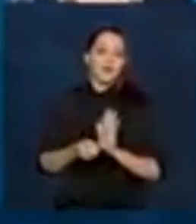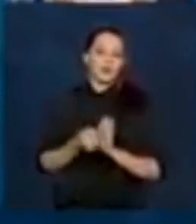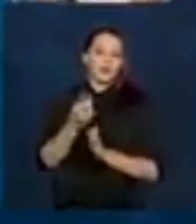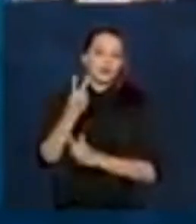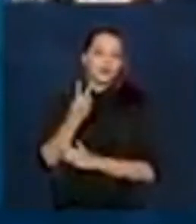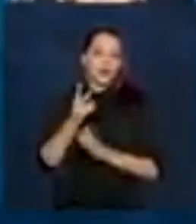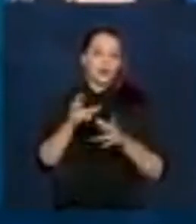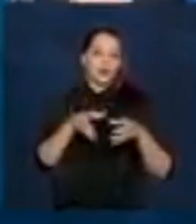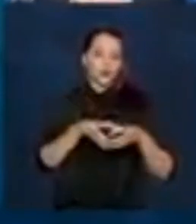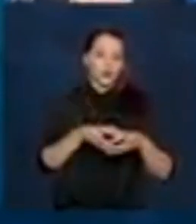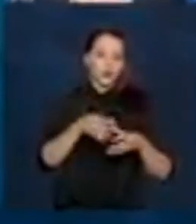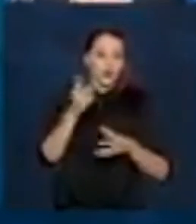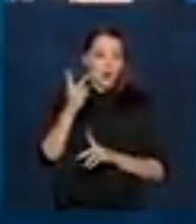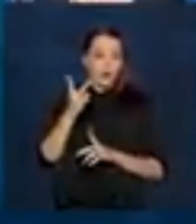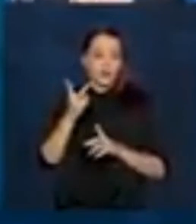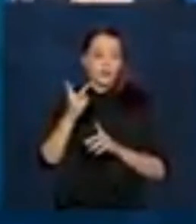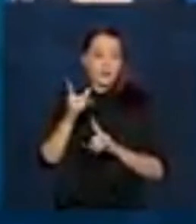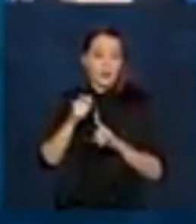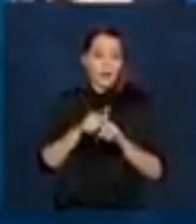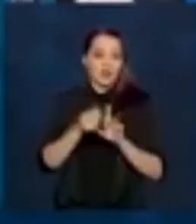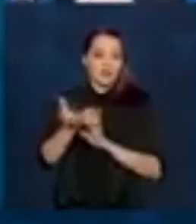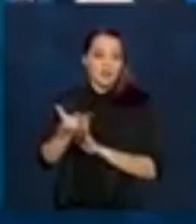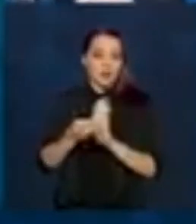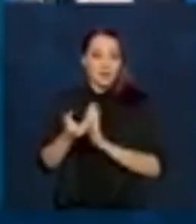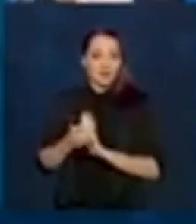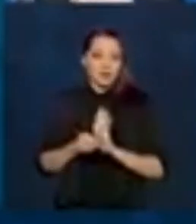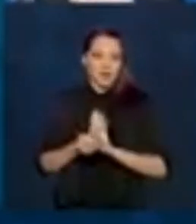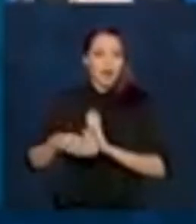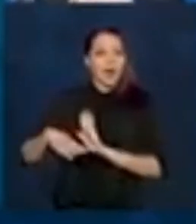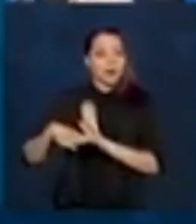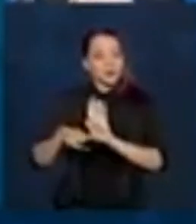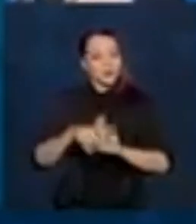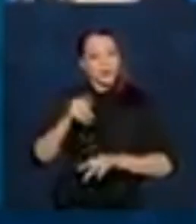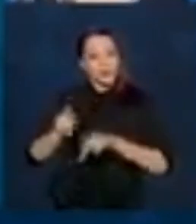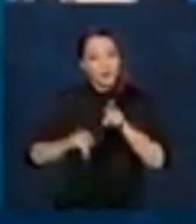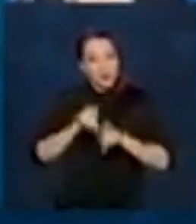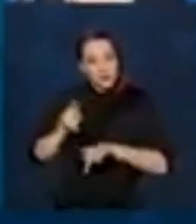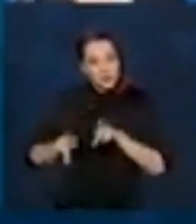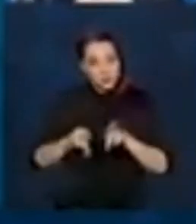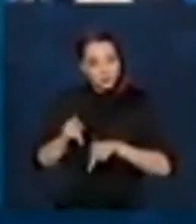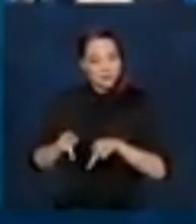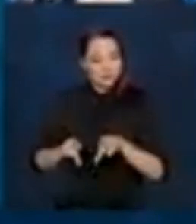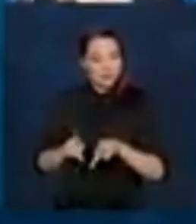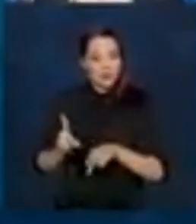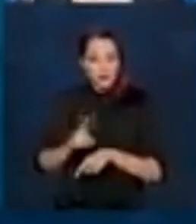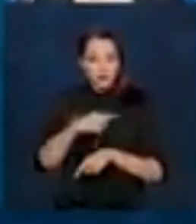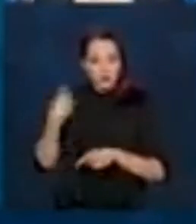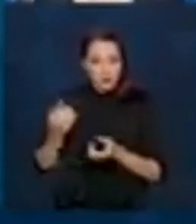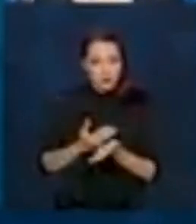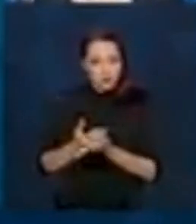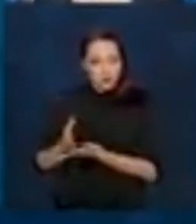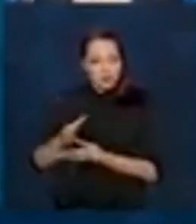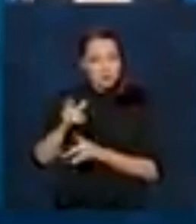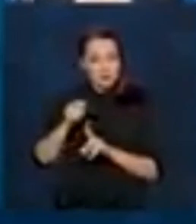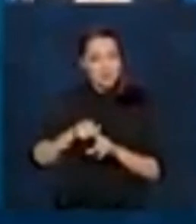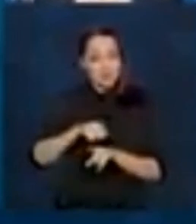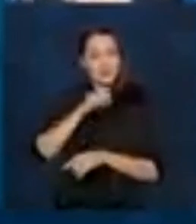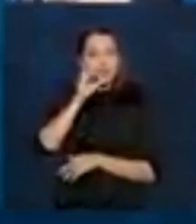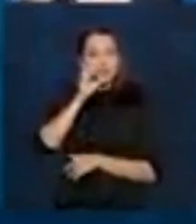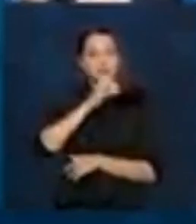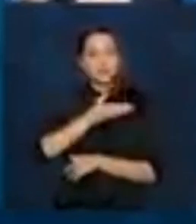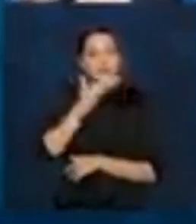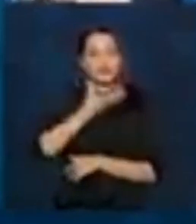dois ciclos de dois meses em um só. Isso ajuda a população e nós começamos em dezembro,